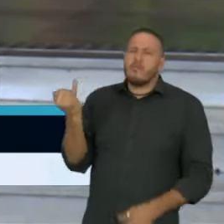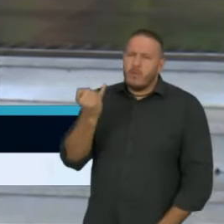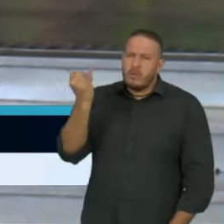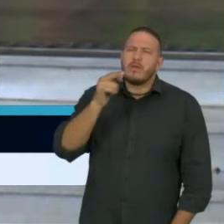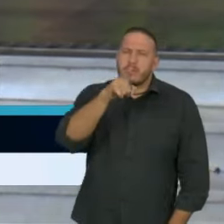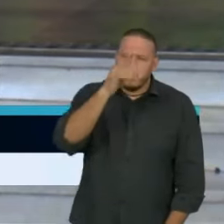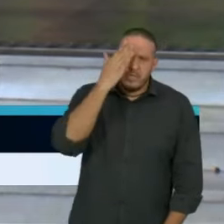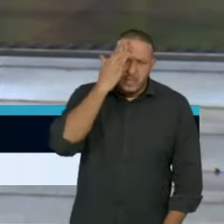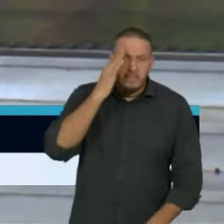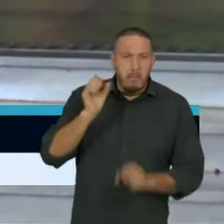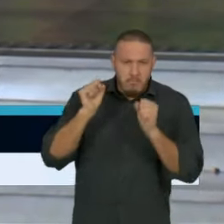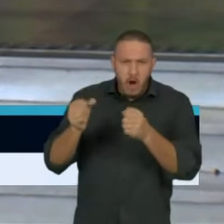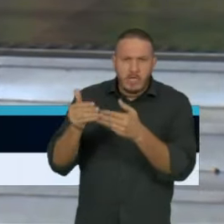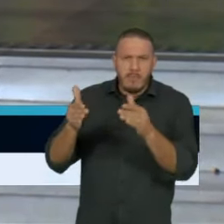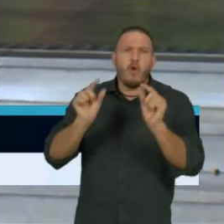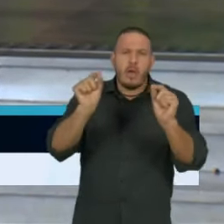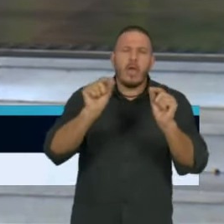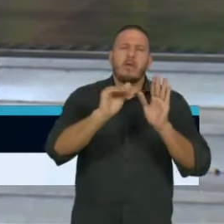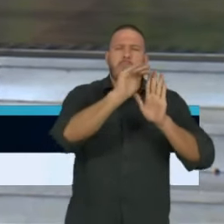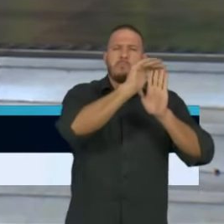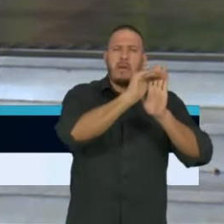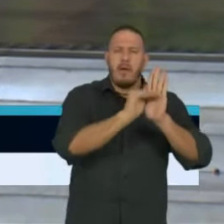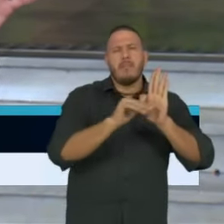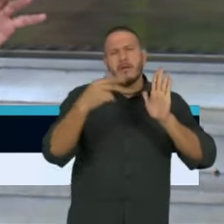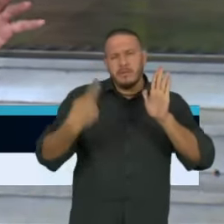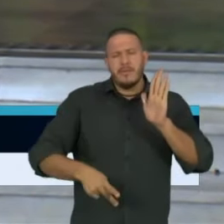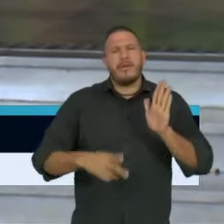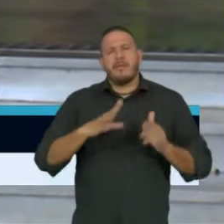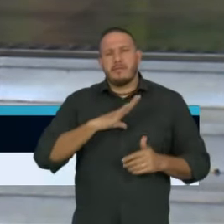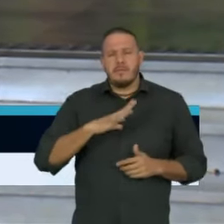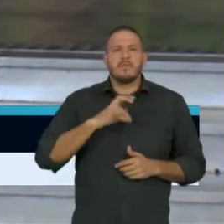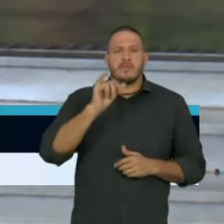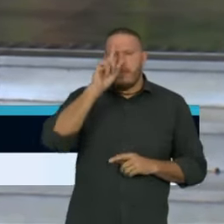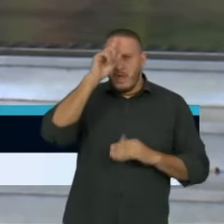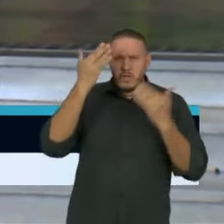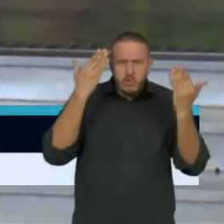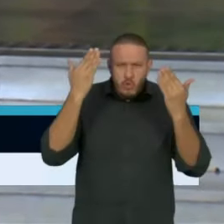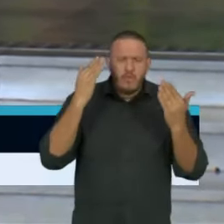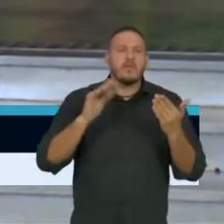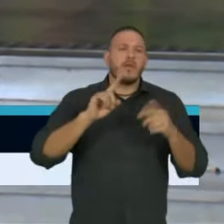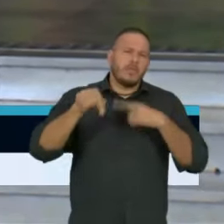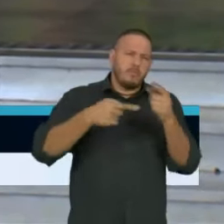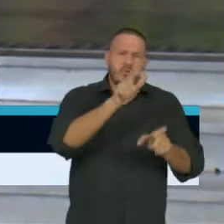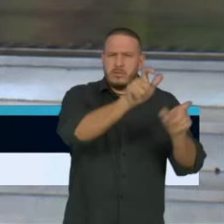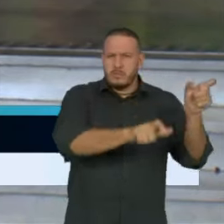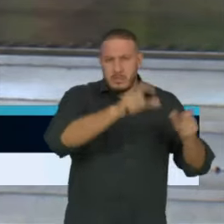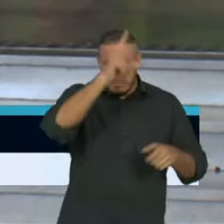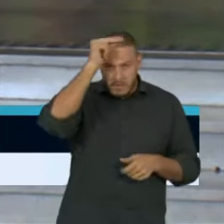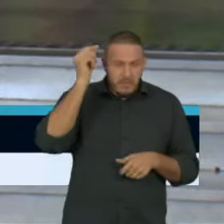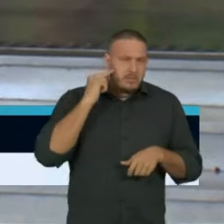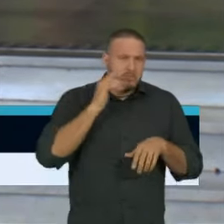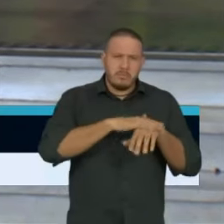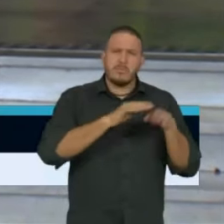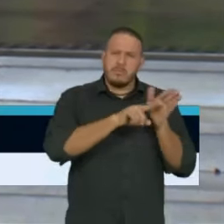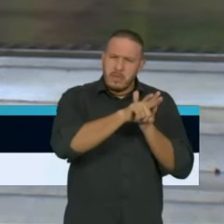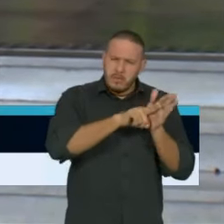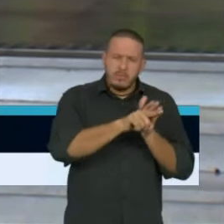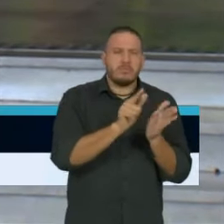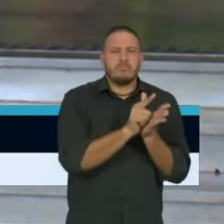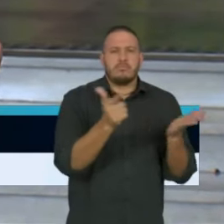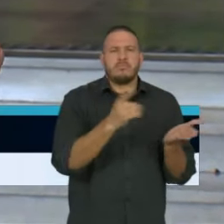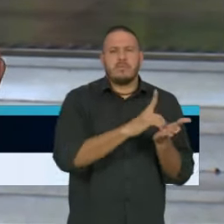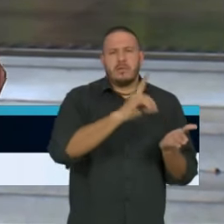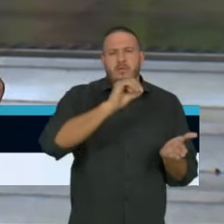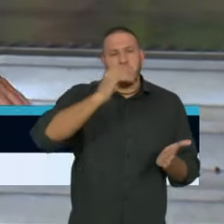sabem o que pode funcionar no Estado de São Paulo. Se tiverem dúvidas, prefeitos e prefeitas consultem o Diário Oficial de